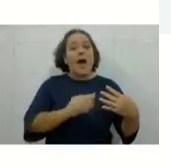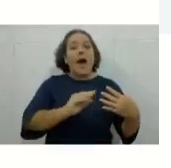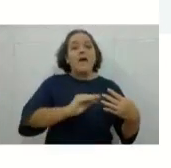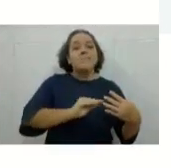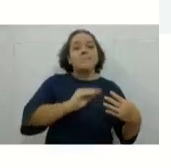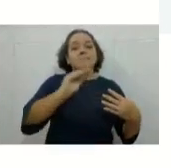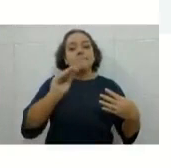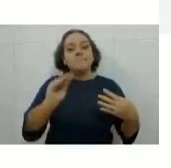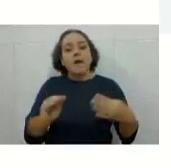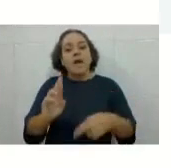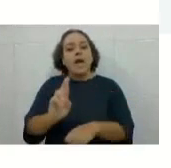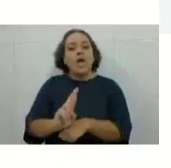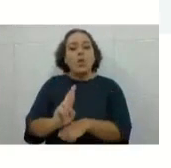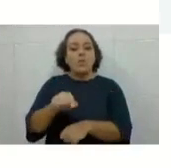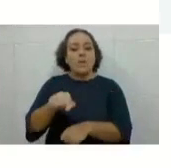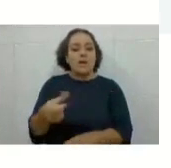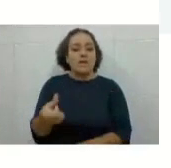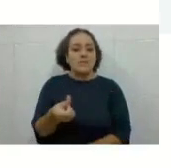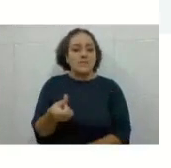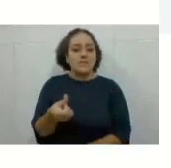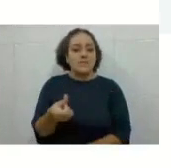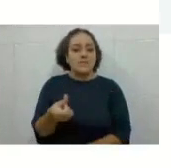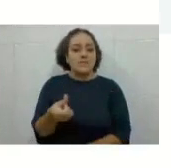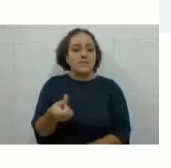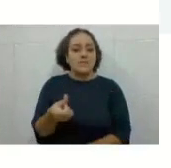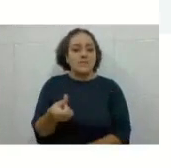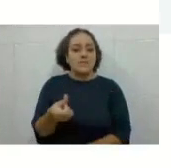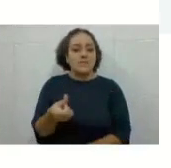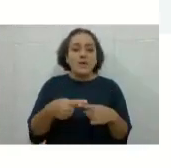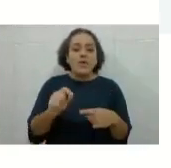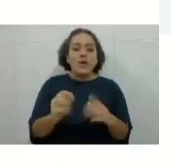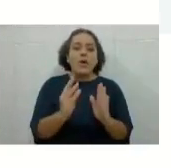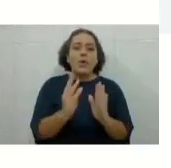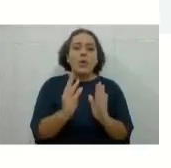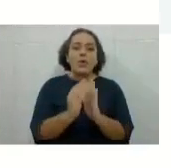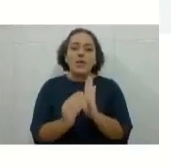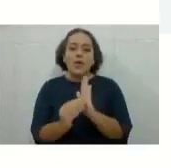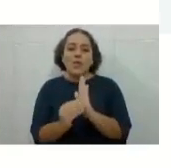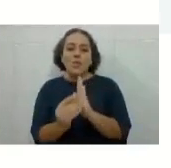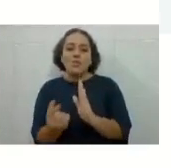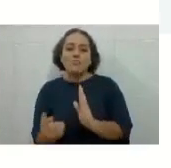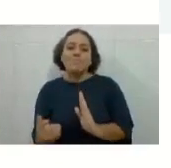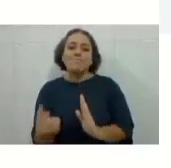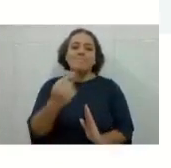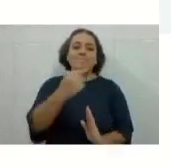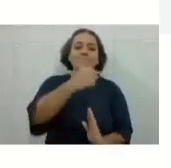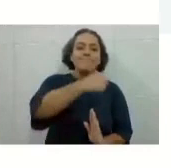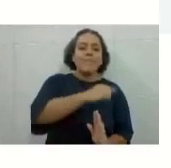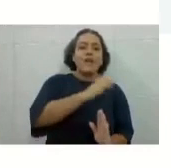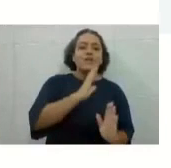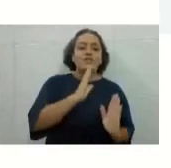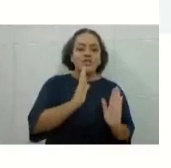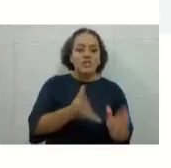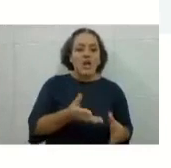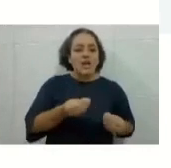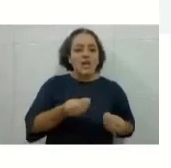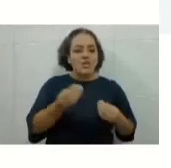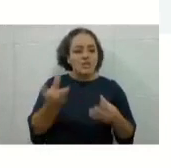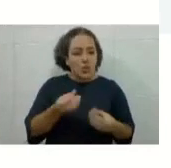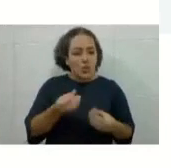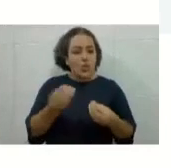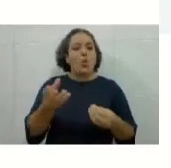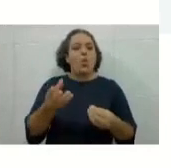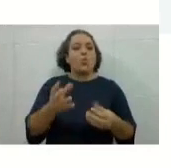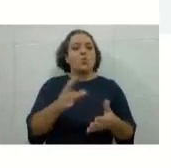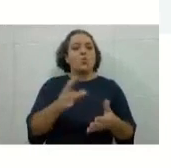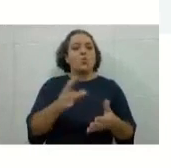Porque serão os conteúdos que vocês já vão ter entregue ao professor e ele já vai ter corrigido, ele já